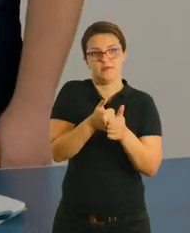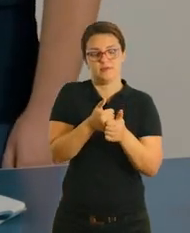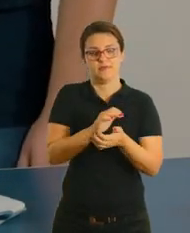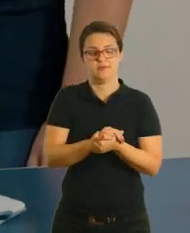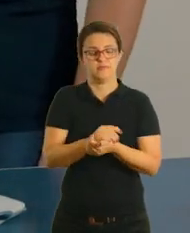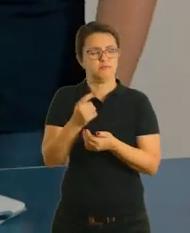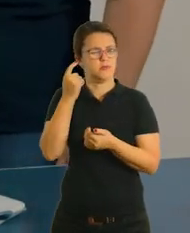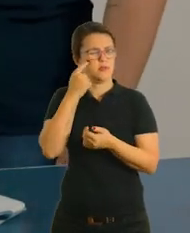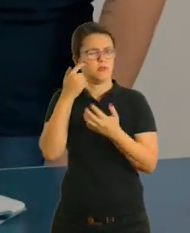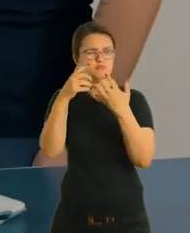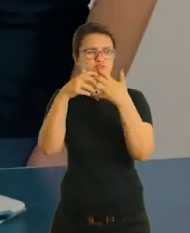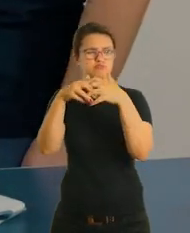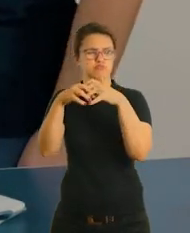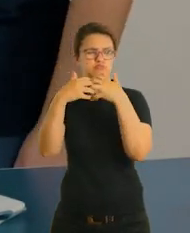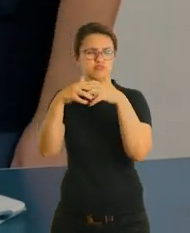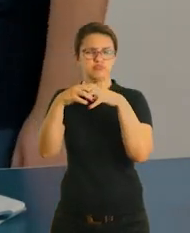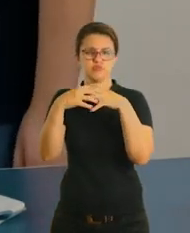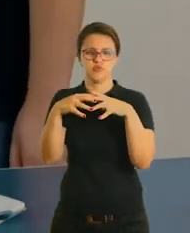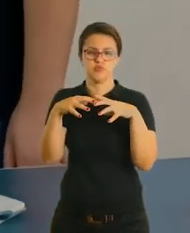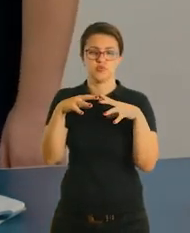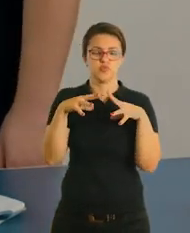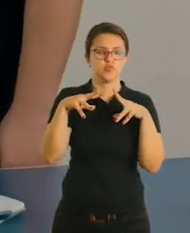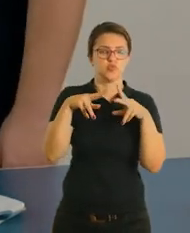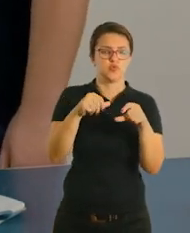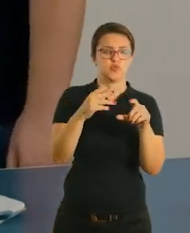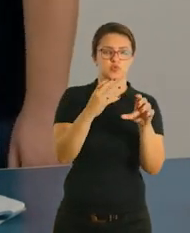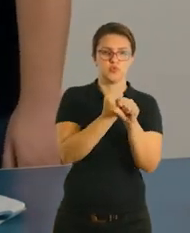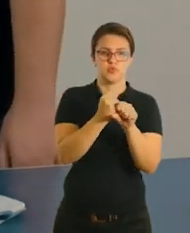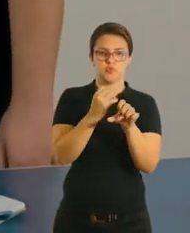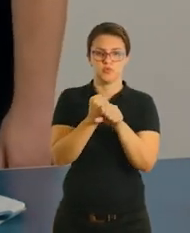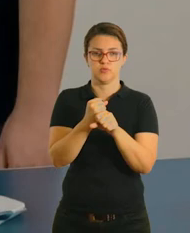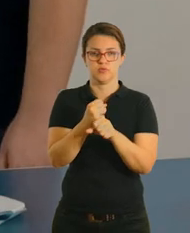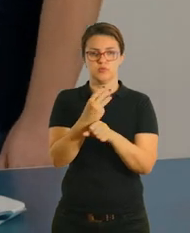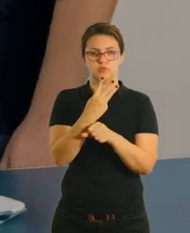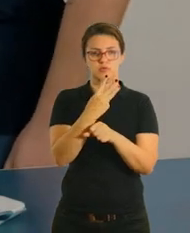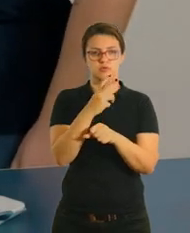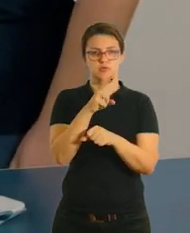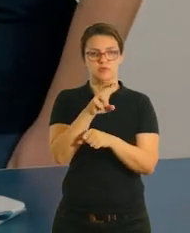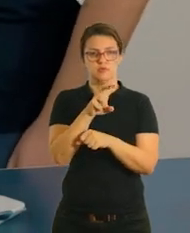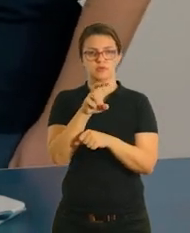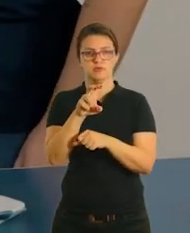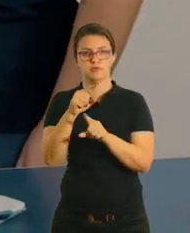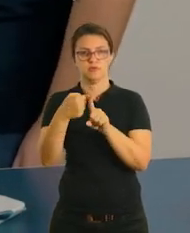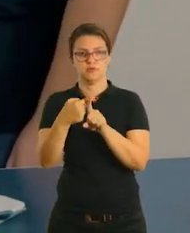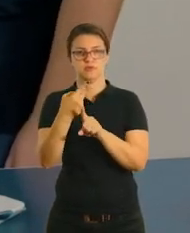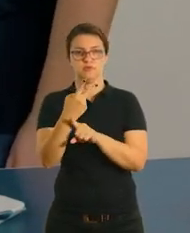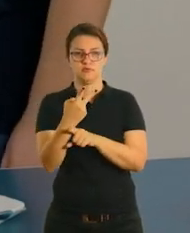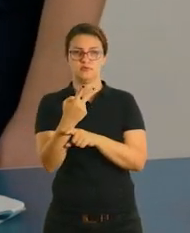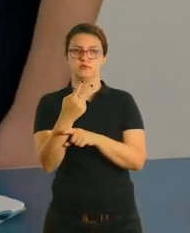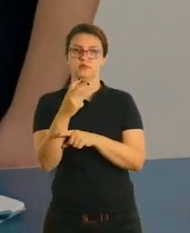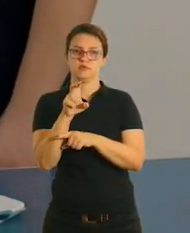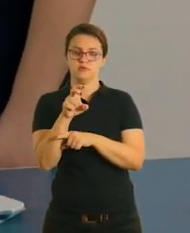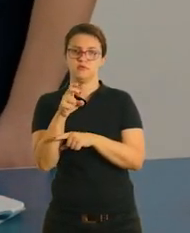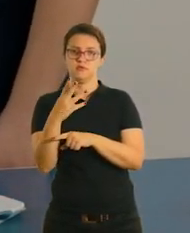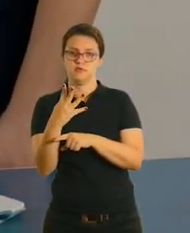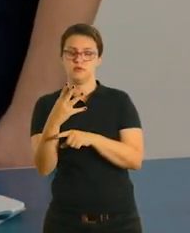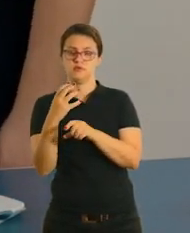fazer, utilizando o cálculo mental, todas essas adições. Na A, 355 mais